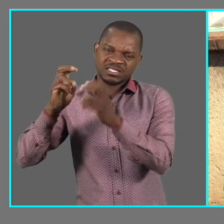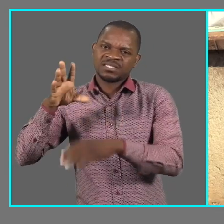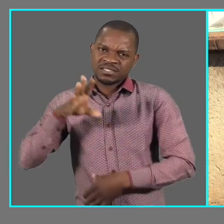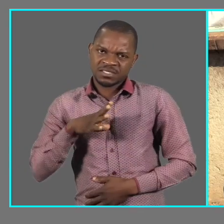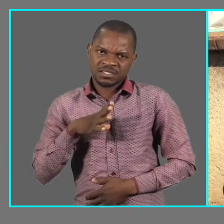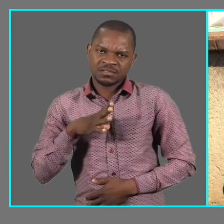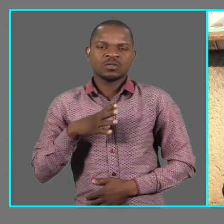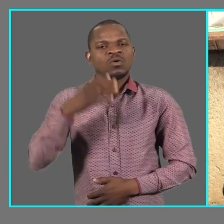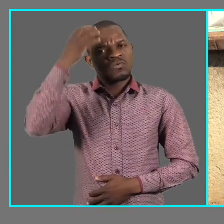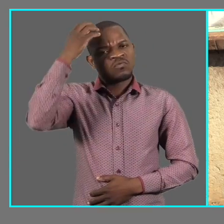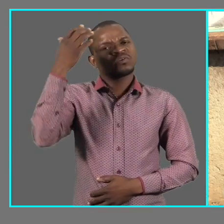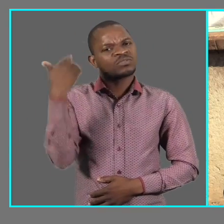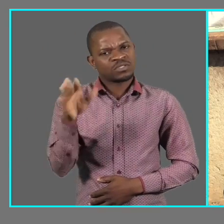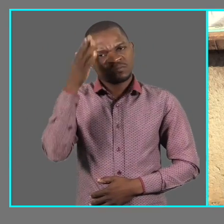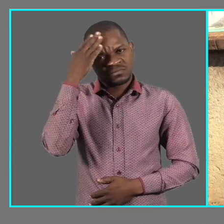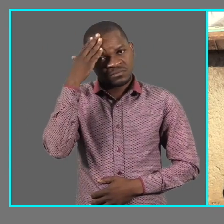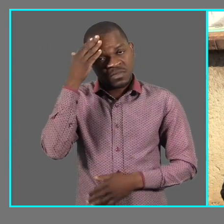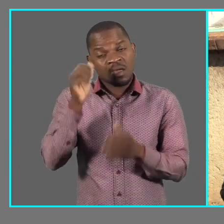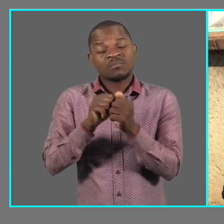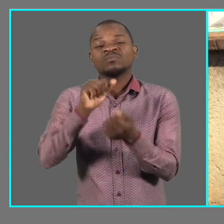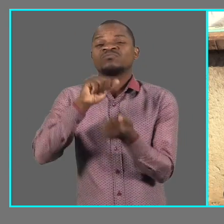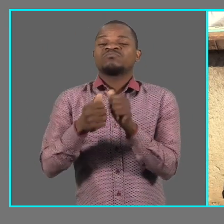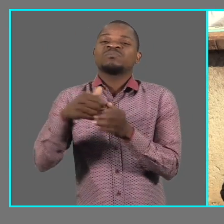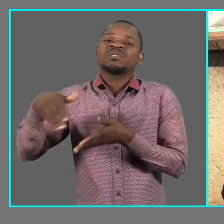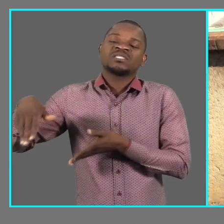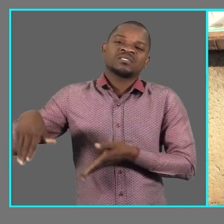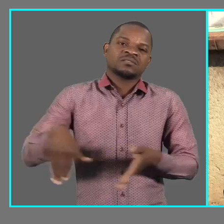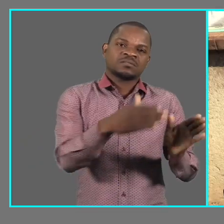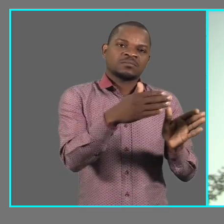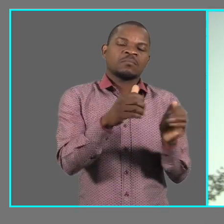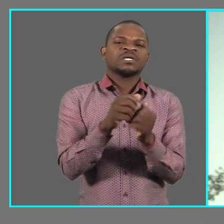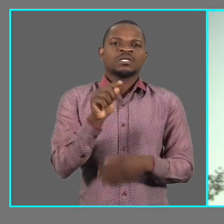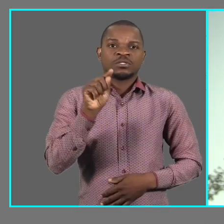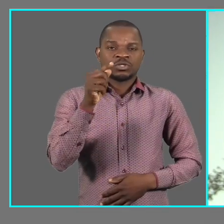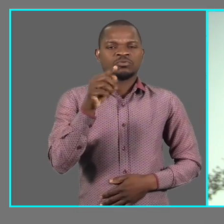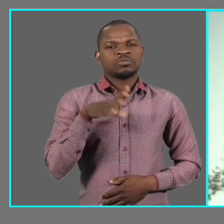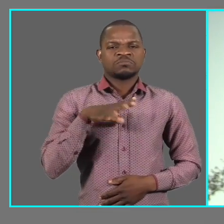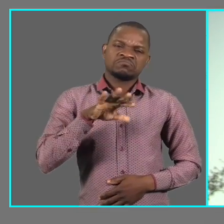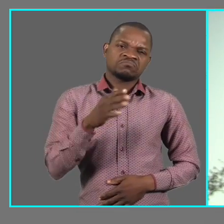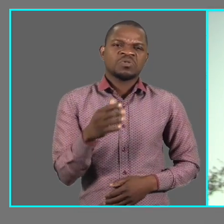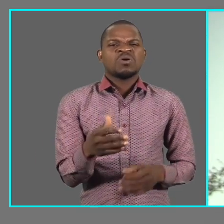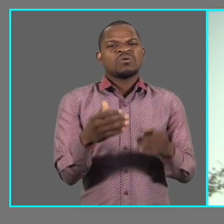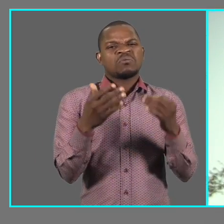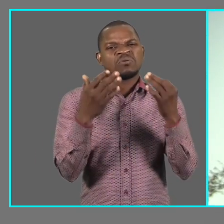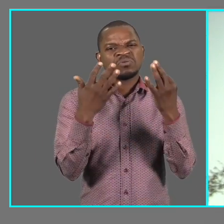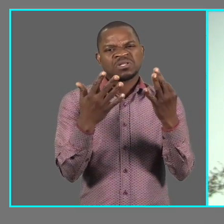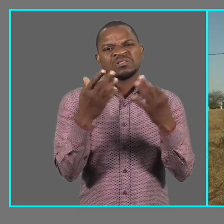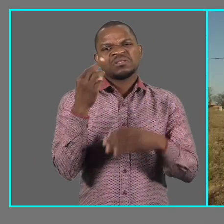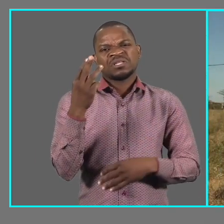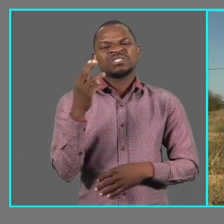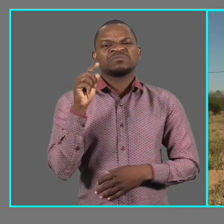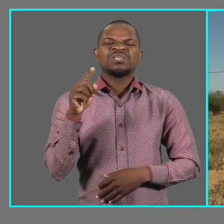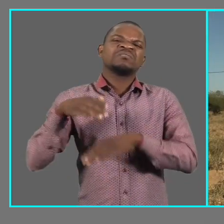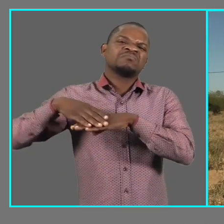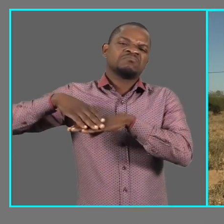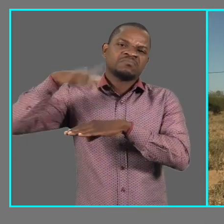dirigentes sabem, mas a via de acesso não ajudam. O distrito de Moamba tem 83